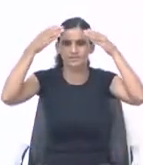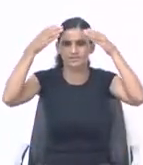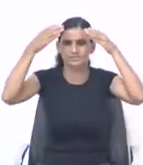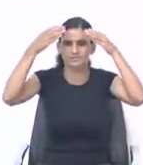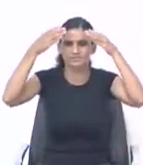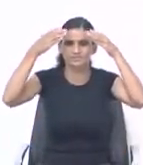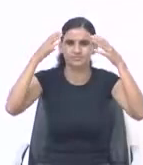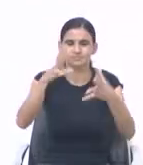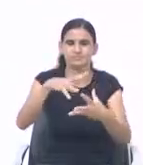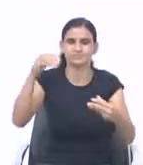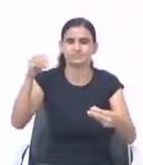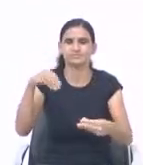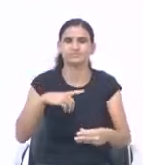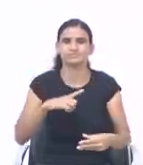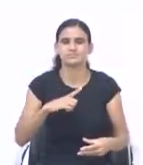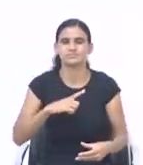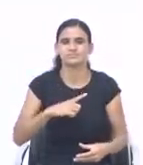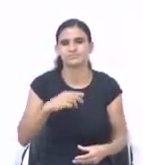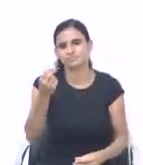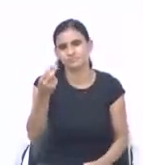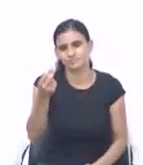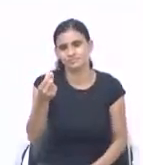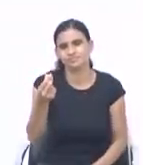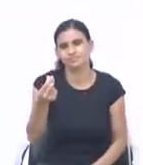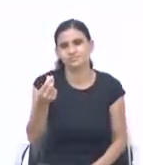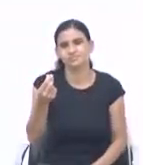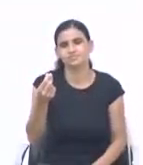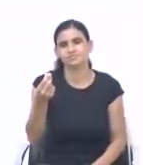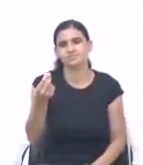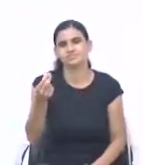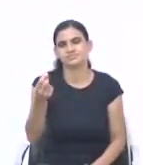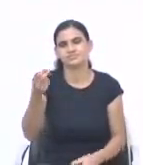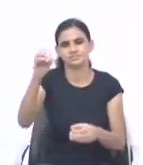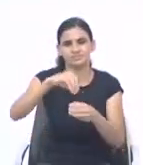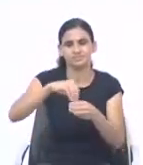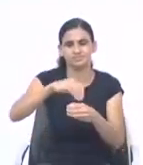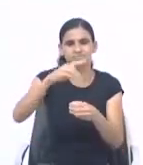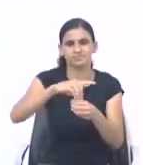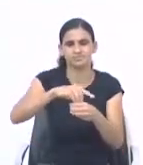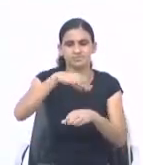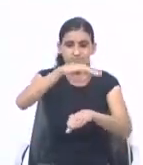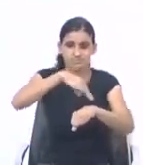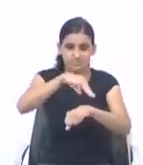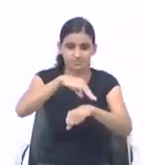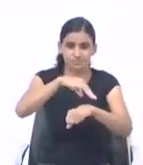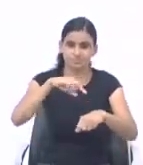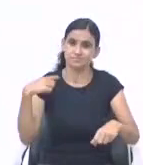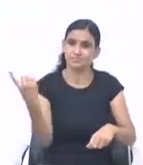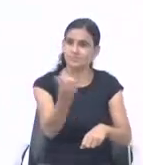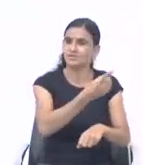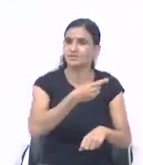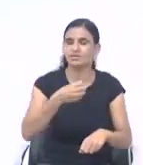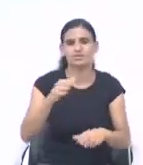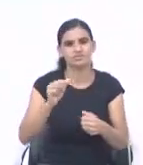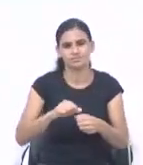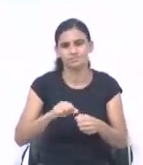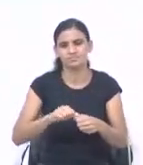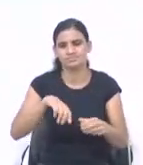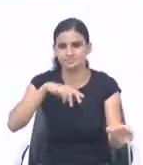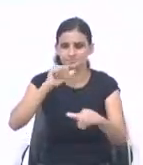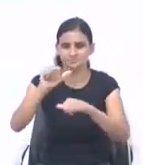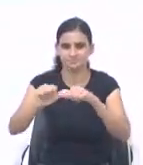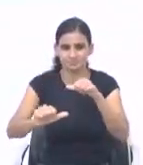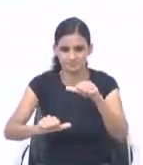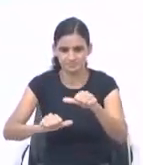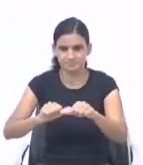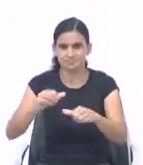alma que você ganhou. Pelo dinheiro que você vertou. Que é aquilo que você dizimou. E missões que nós fazemos. Cada oferta. Ela é transformada em alma.